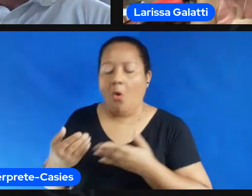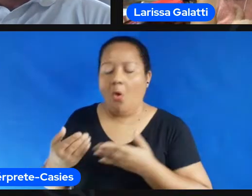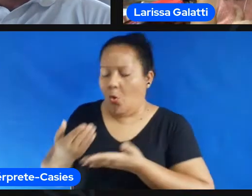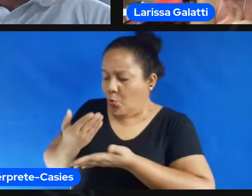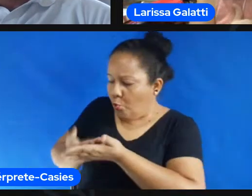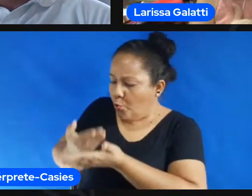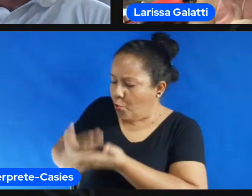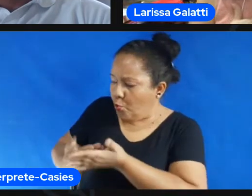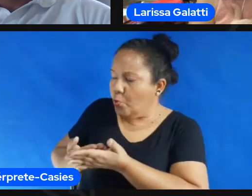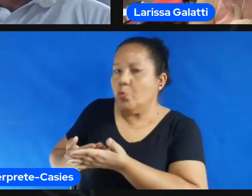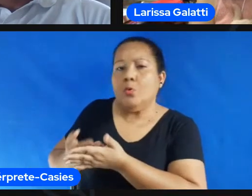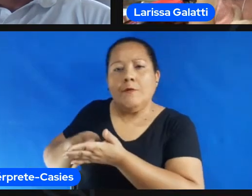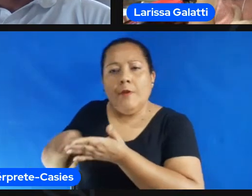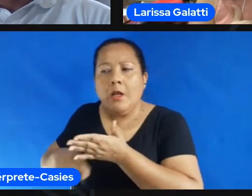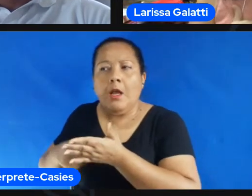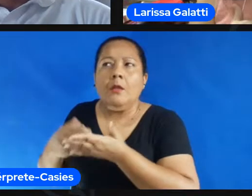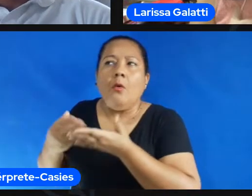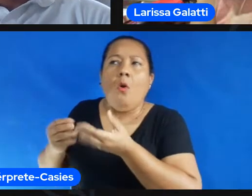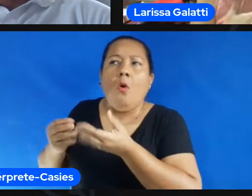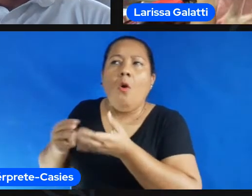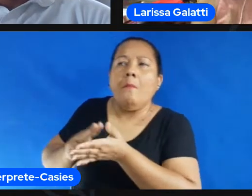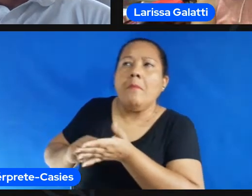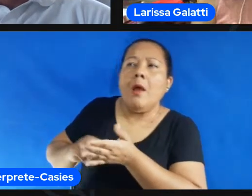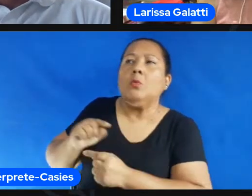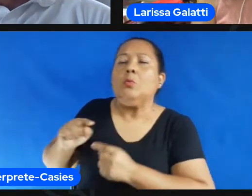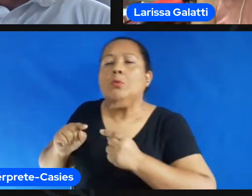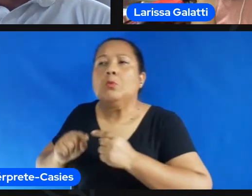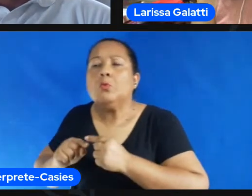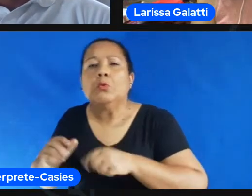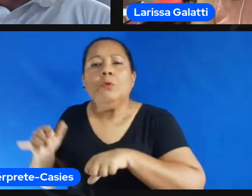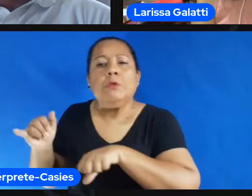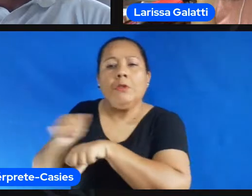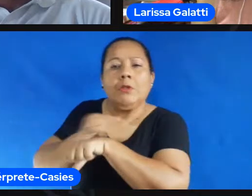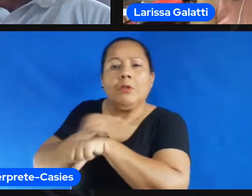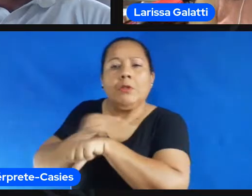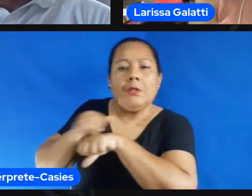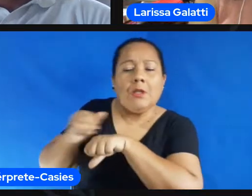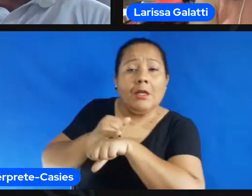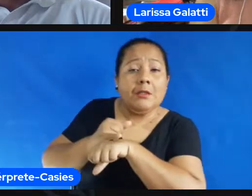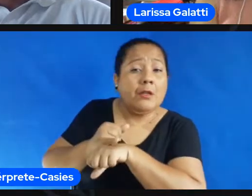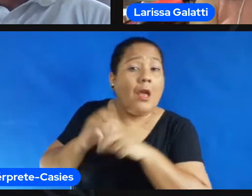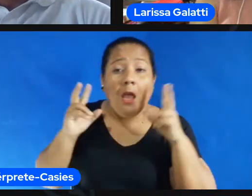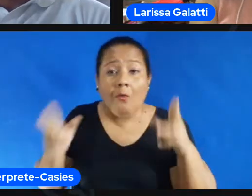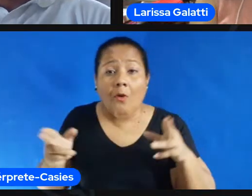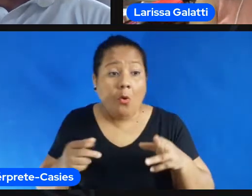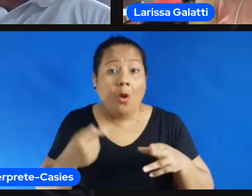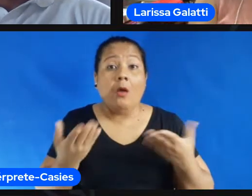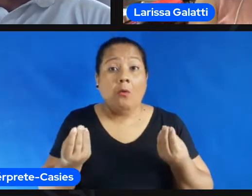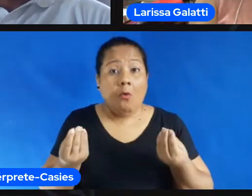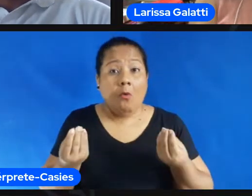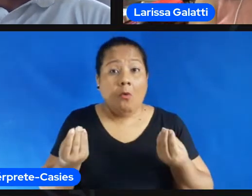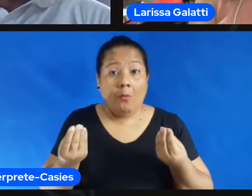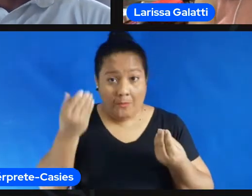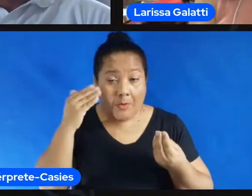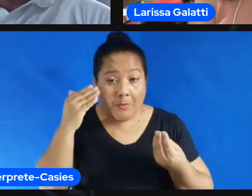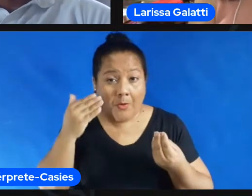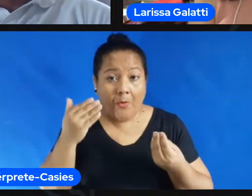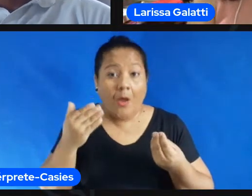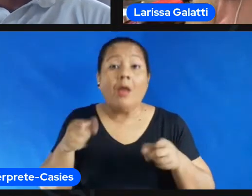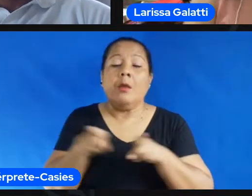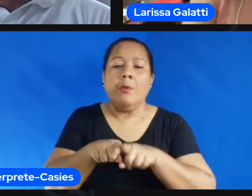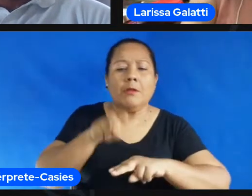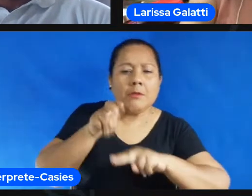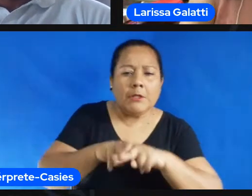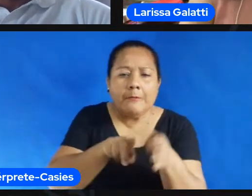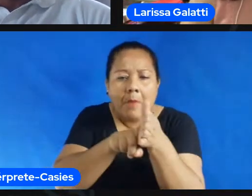problema meu né no meu treino na minha aula e na pesquisa eu faço para comprovar ou para resolver problemas a partir de